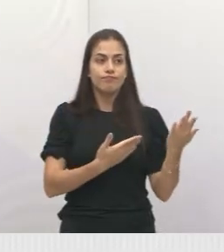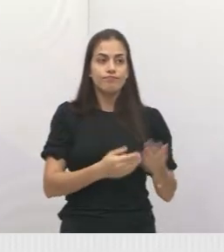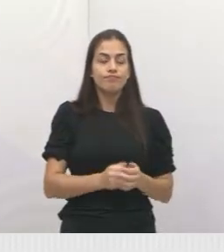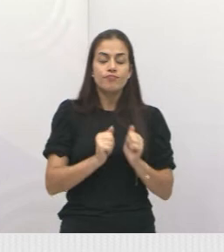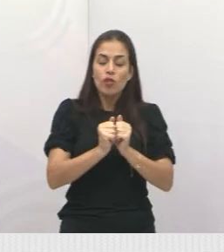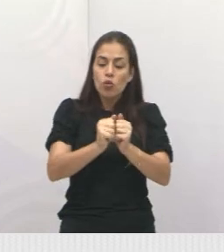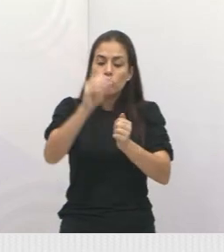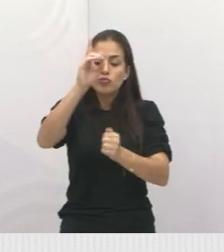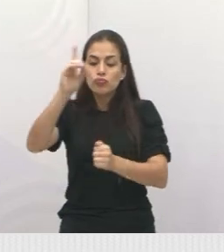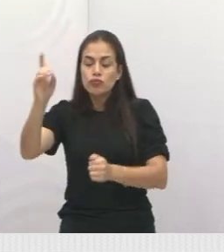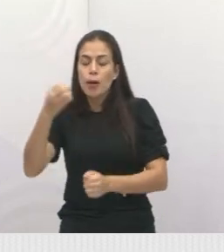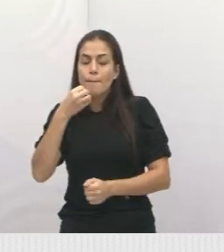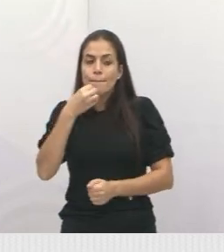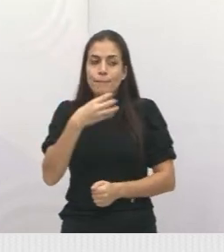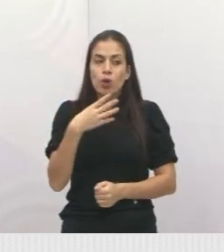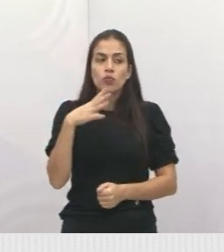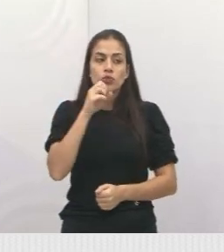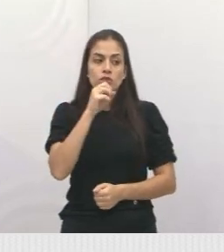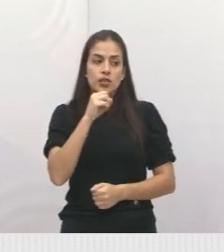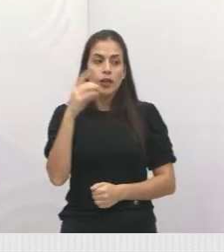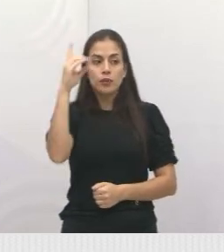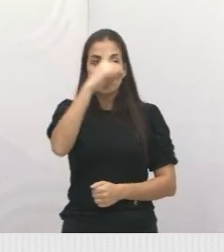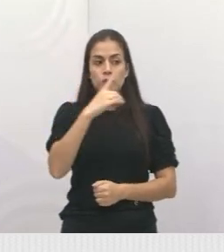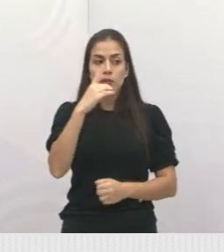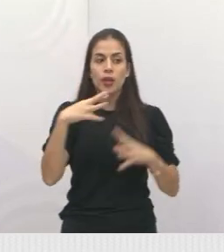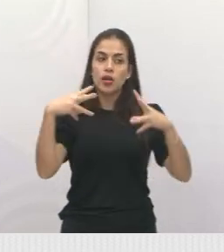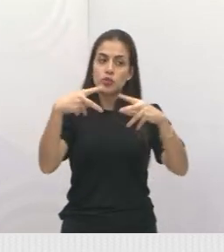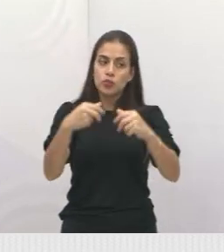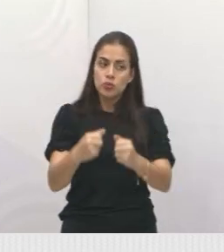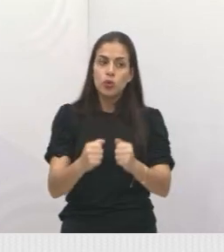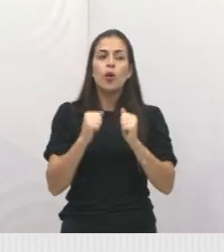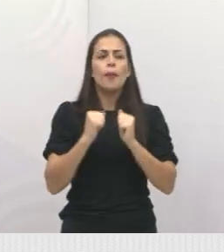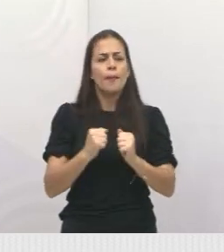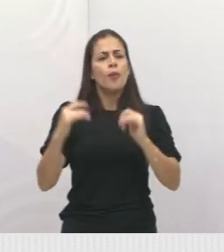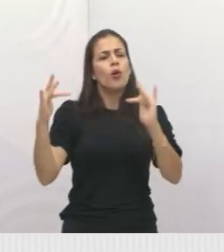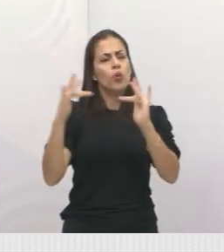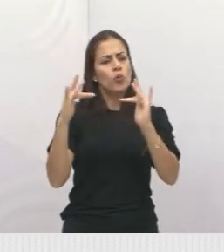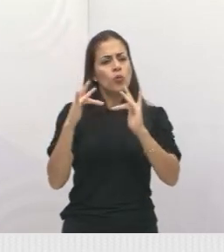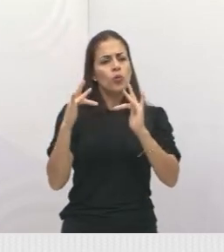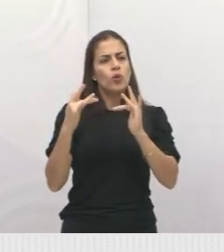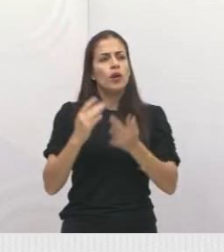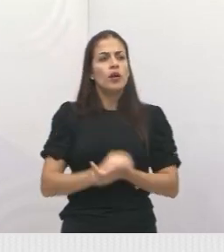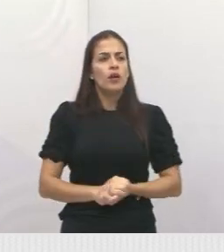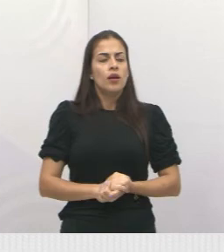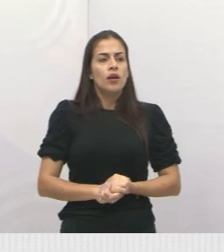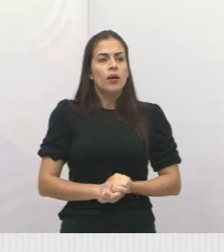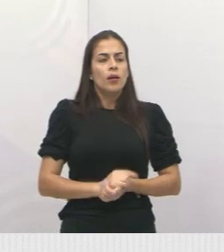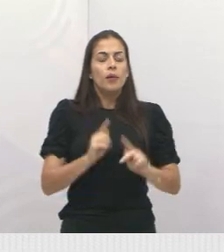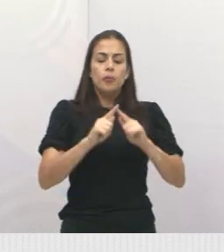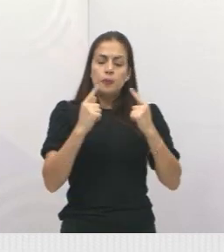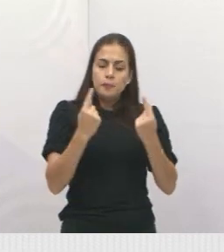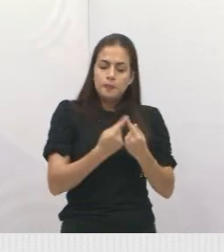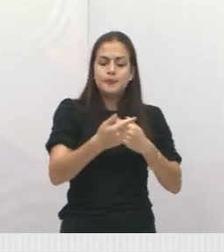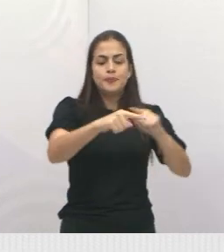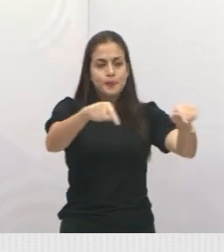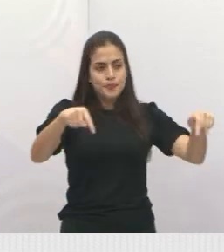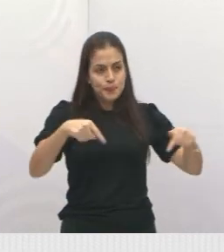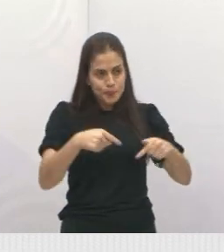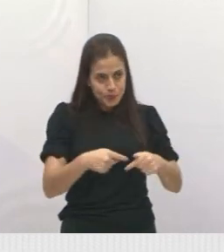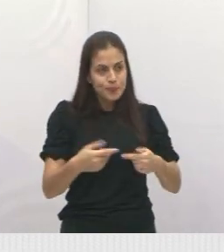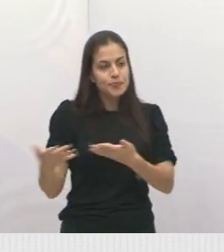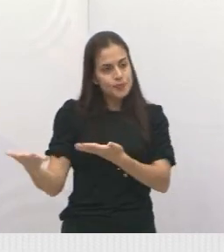Deus. Bom final de semana aí a todos. Pode nos entrar em contato, que a minha equipe de gabinete está lá para atender.